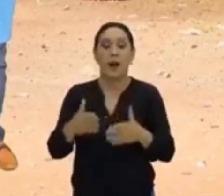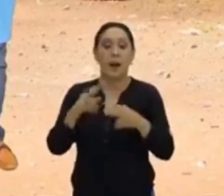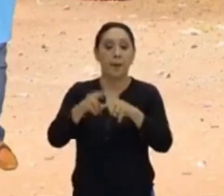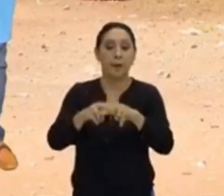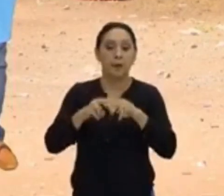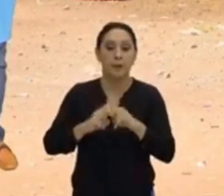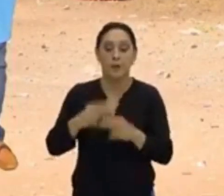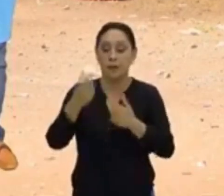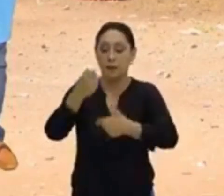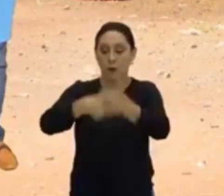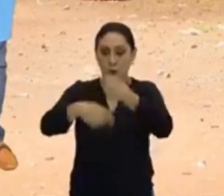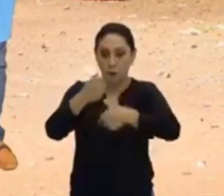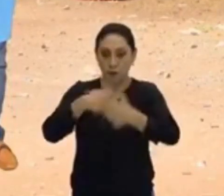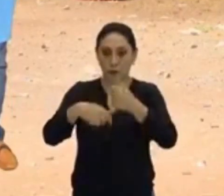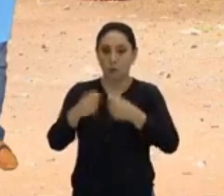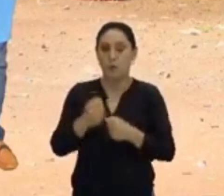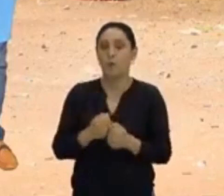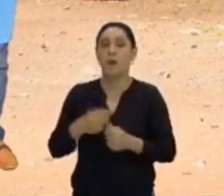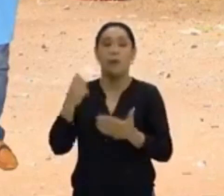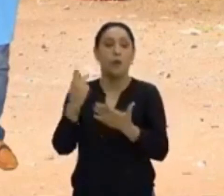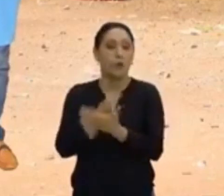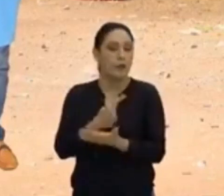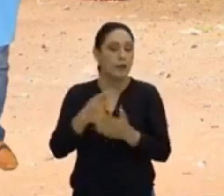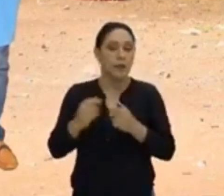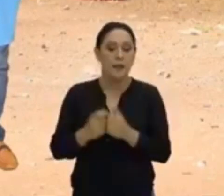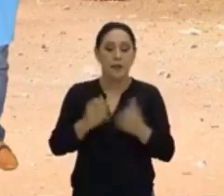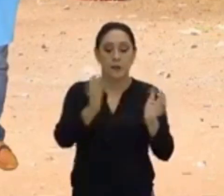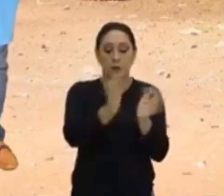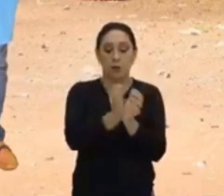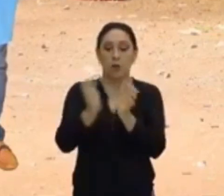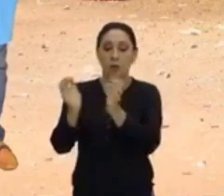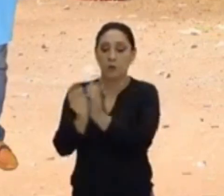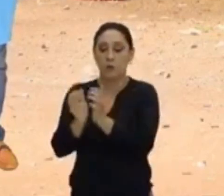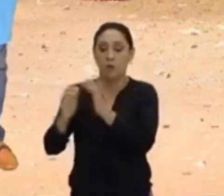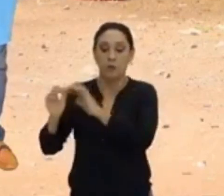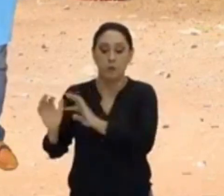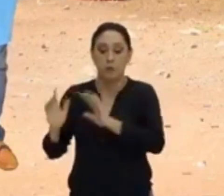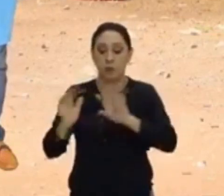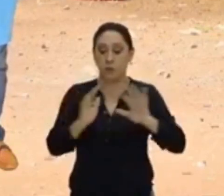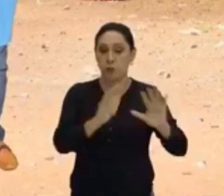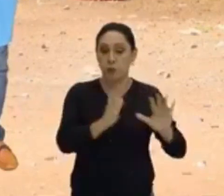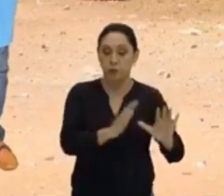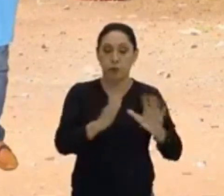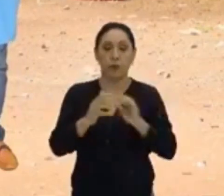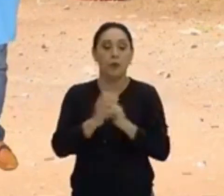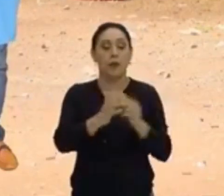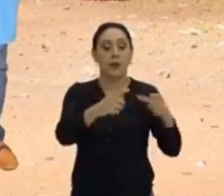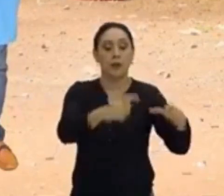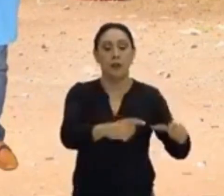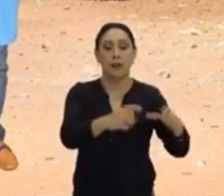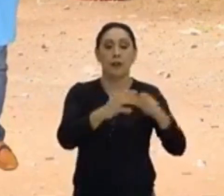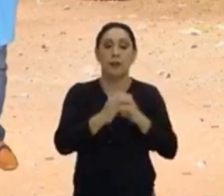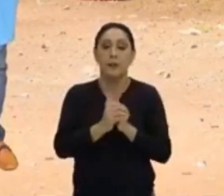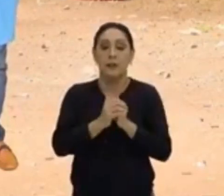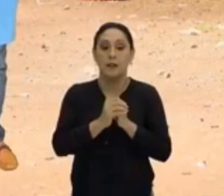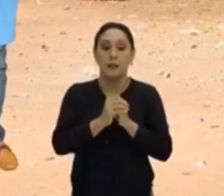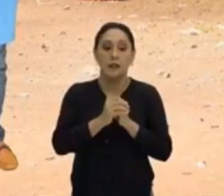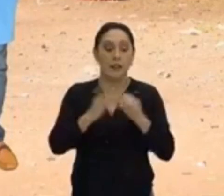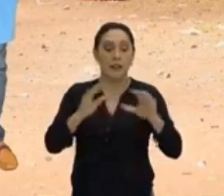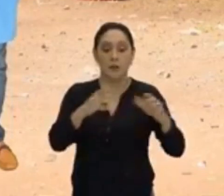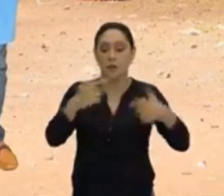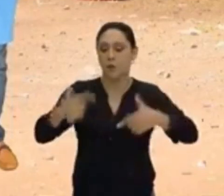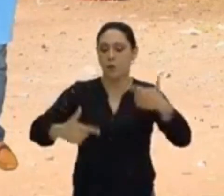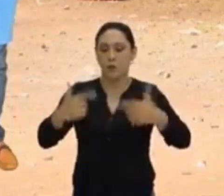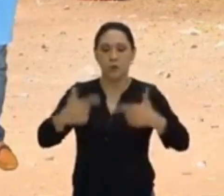econômicas. É muito comum que pessoas deixem o seu local de pertencimento migre ou acabe até mesmo entrando em